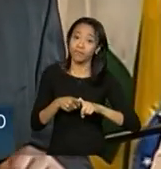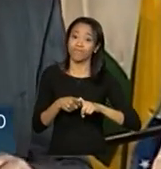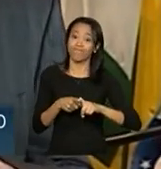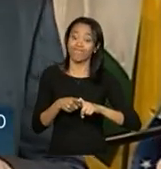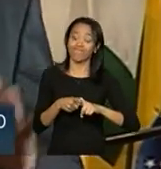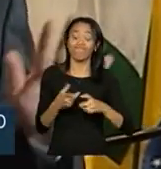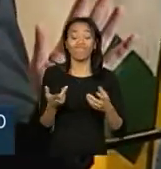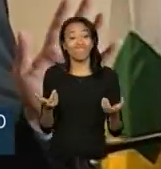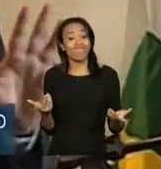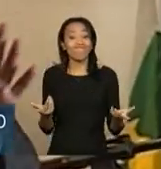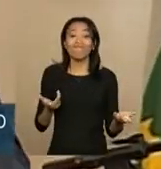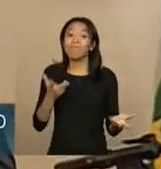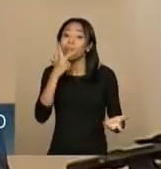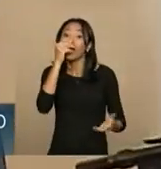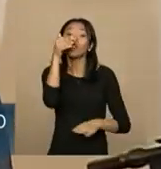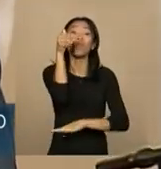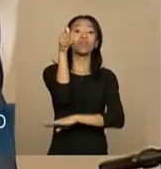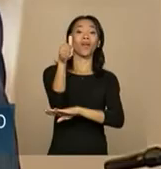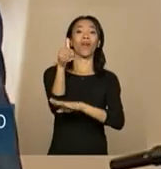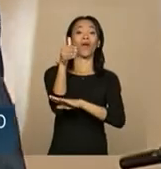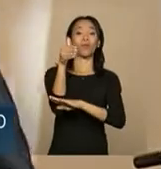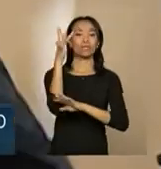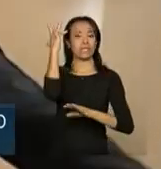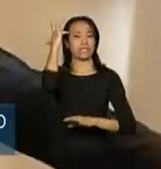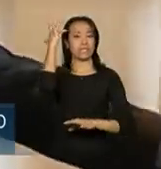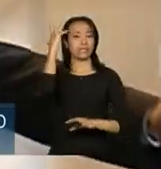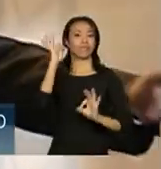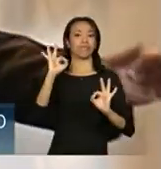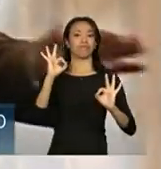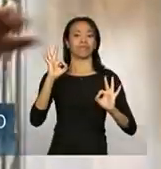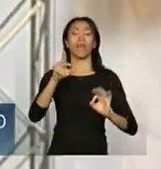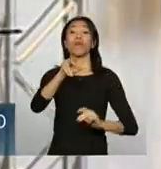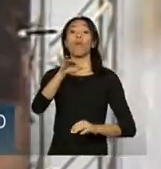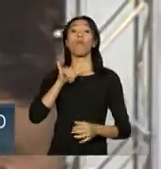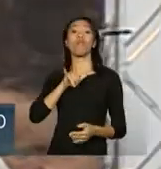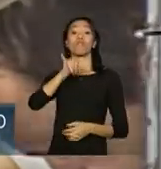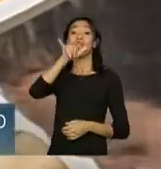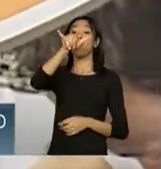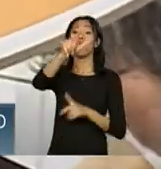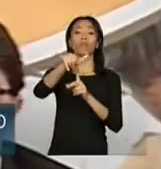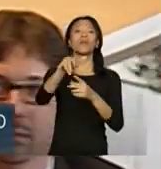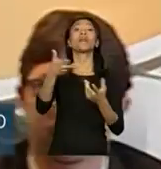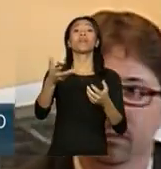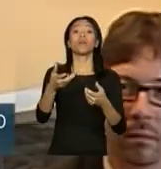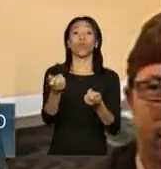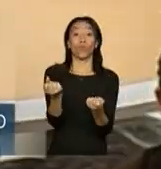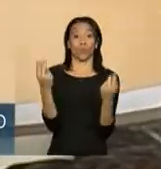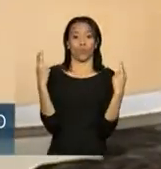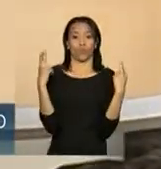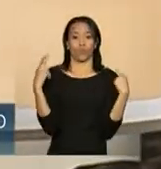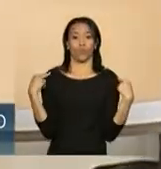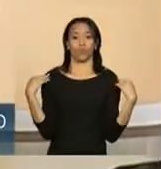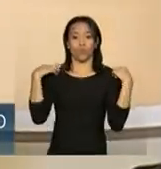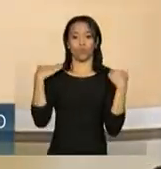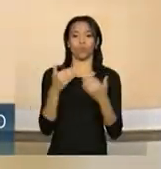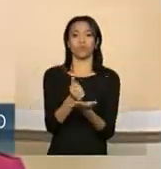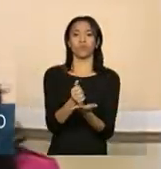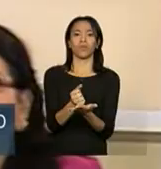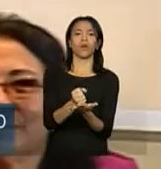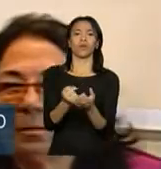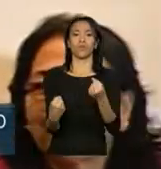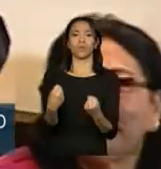ele é como se fosse um hotel de luxo, é como se fosse um avião sem comandante. Pode ter o melhor avião